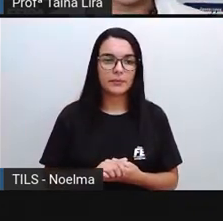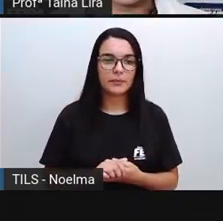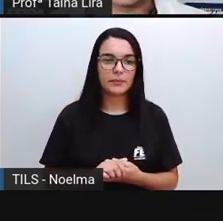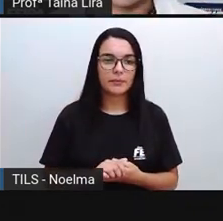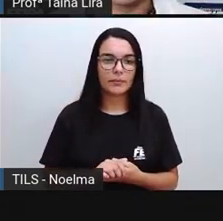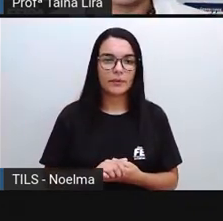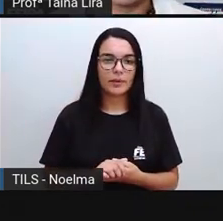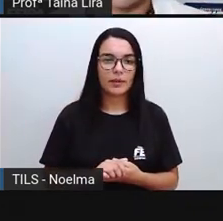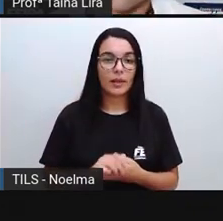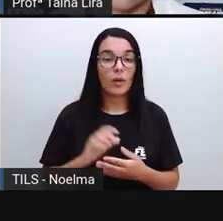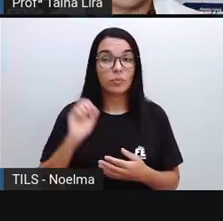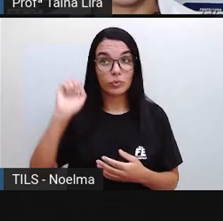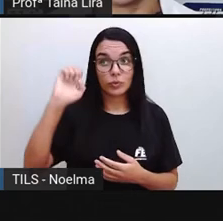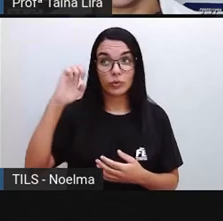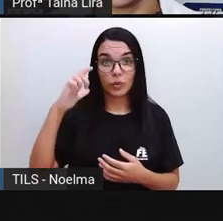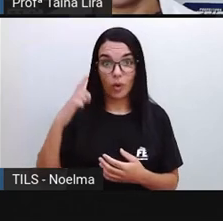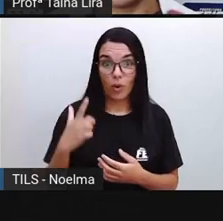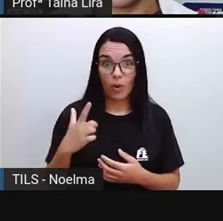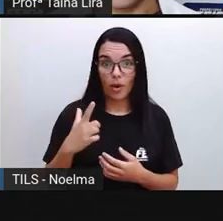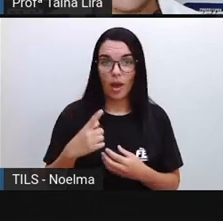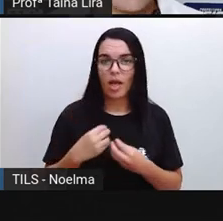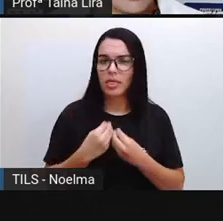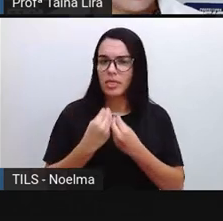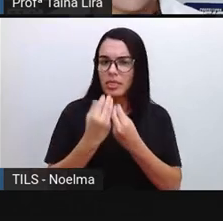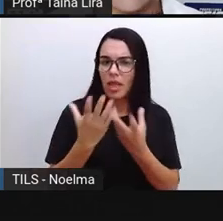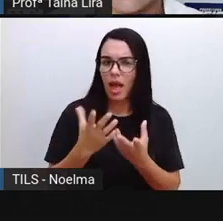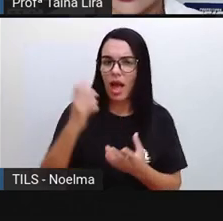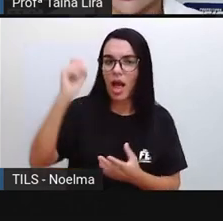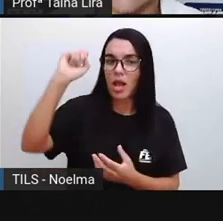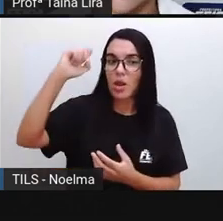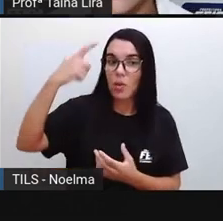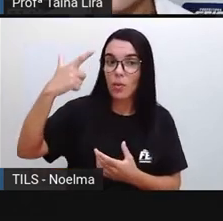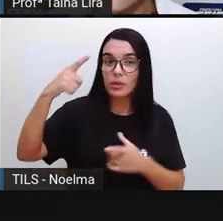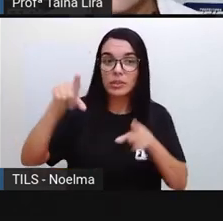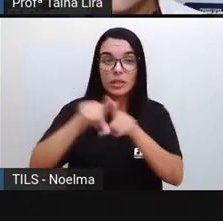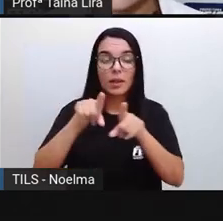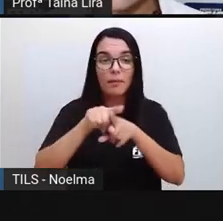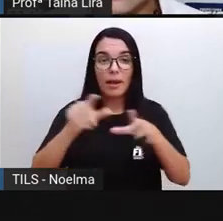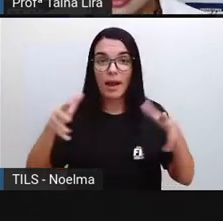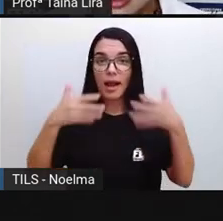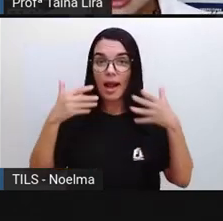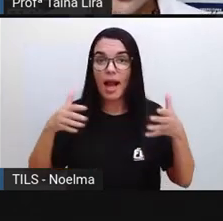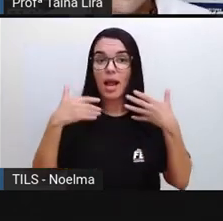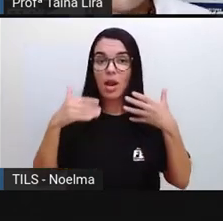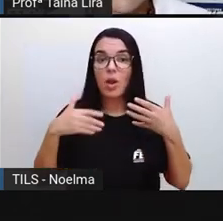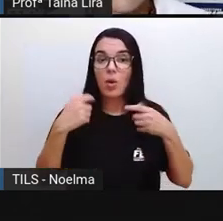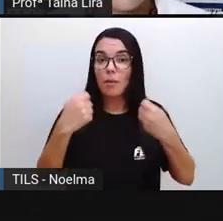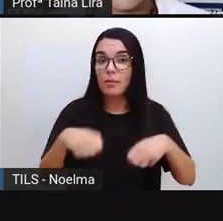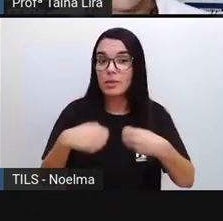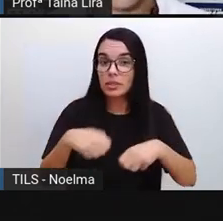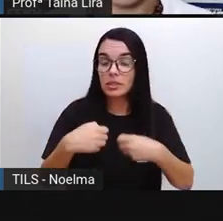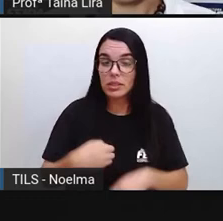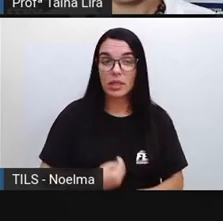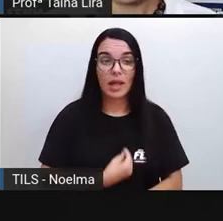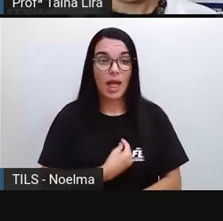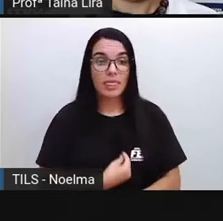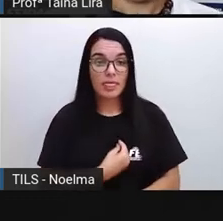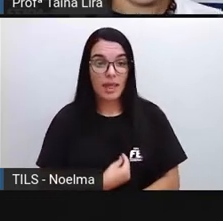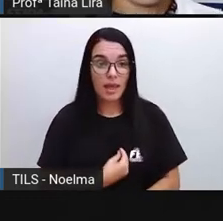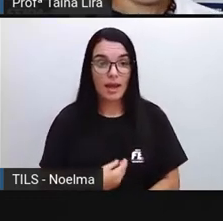Então, olha lá. O Sol, segundo ano, ele vai fornecer a luz e o calor, né? Necessários para a vida na Terra.